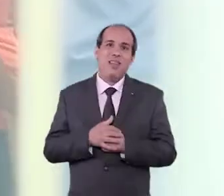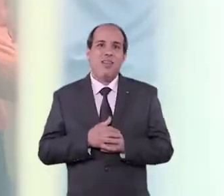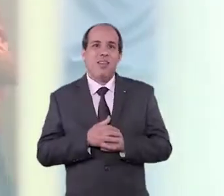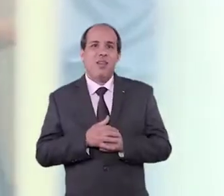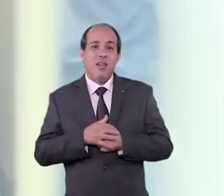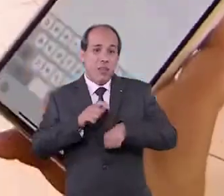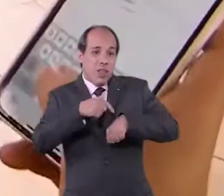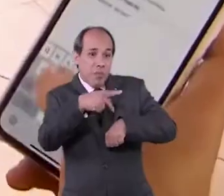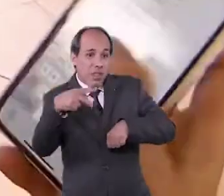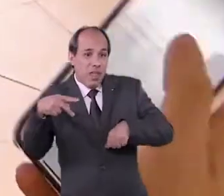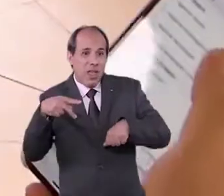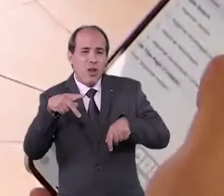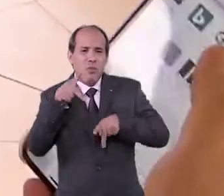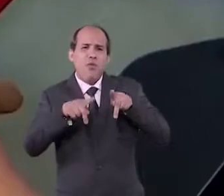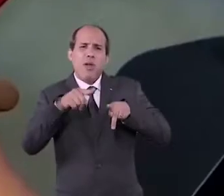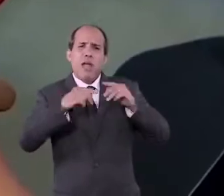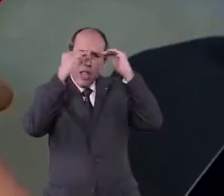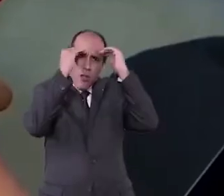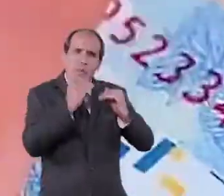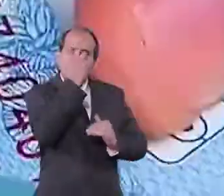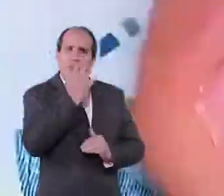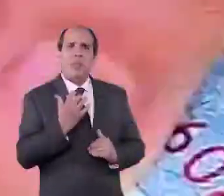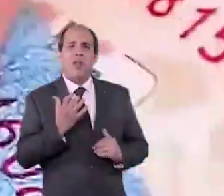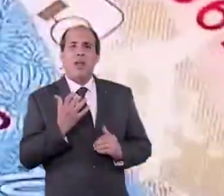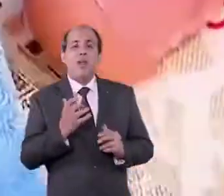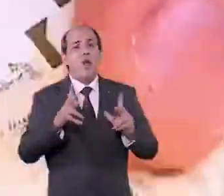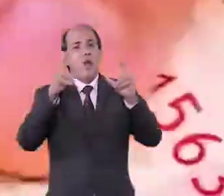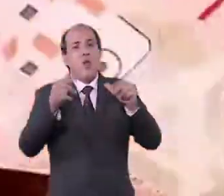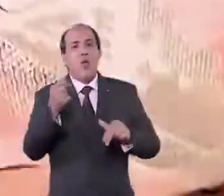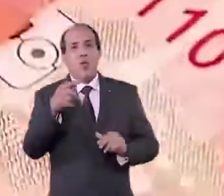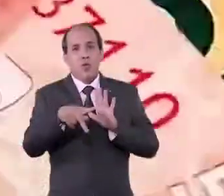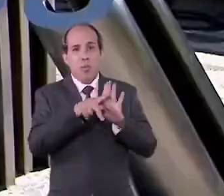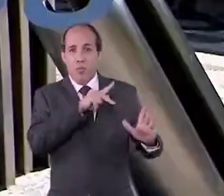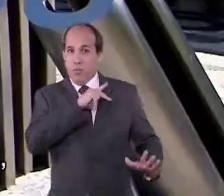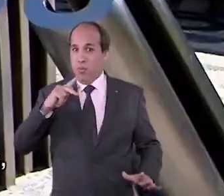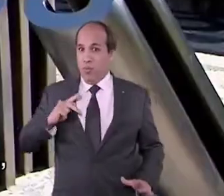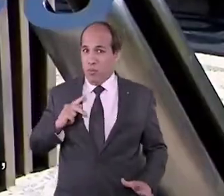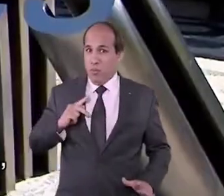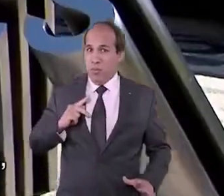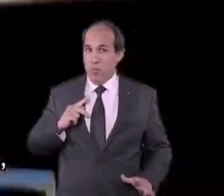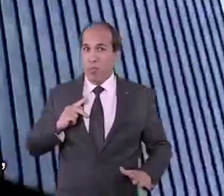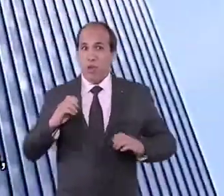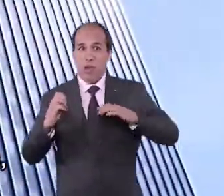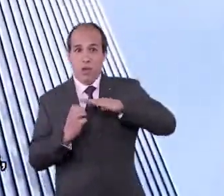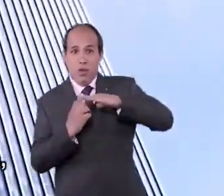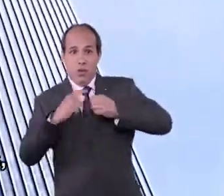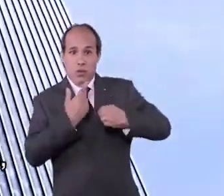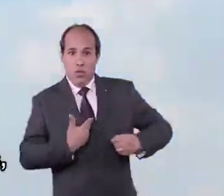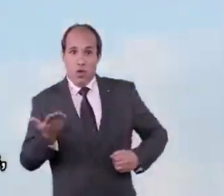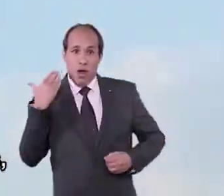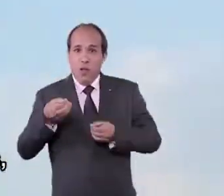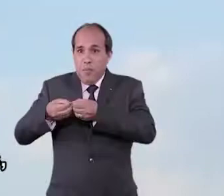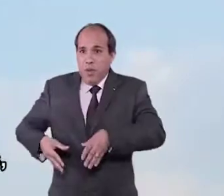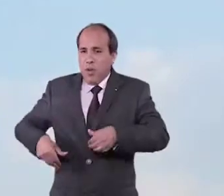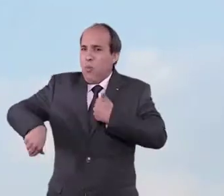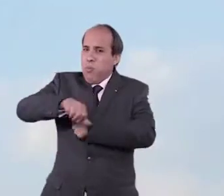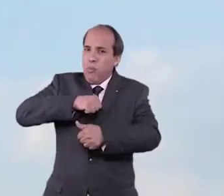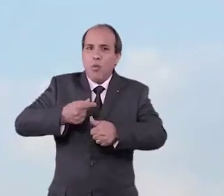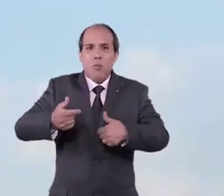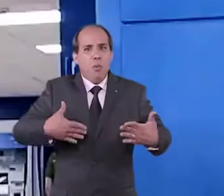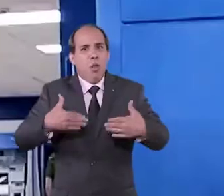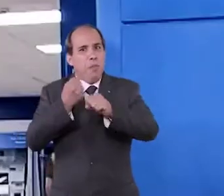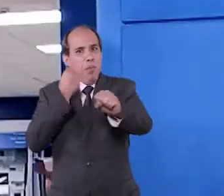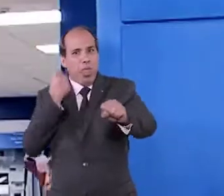celular. O tempo do povo foi levado a sério, assim como o dinheiro público. As estatais que antes davam prejuízos,